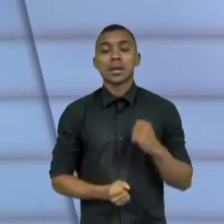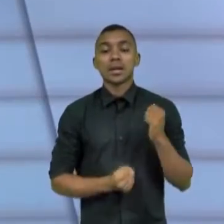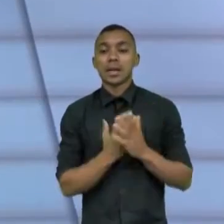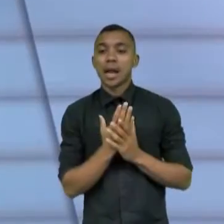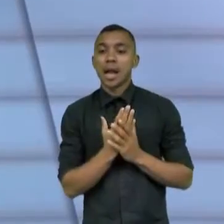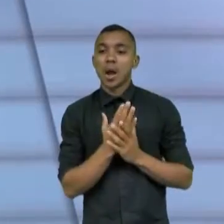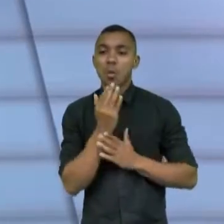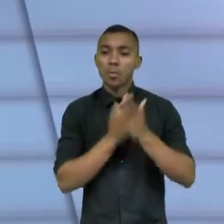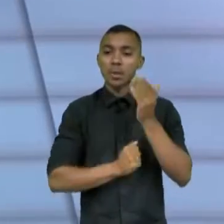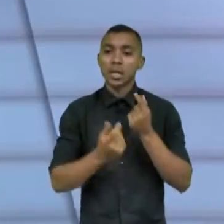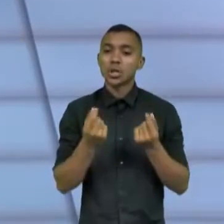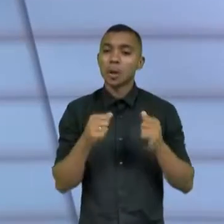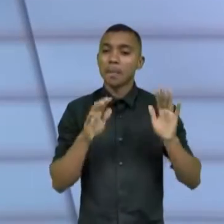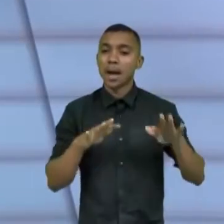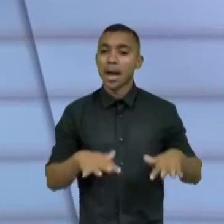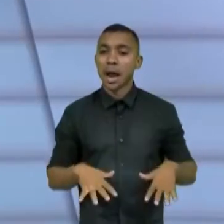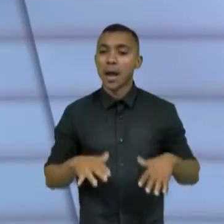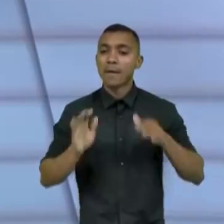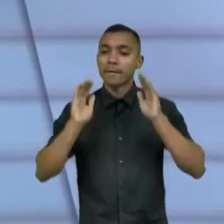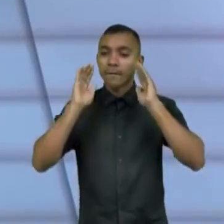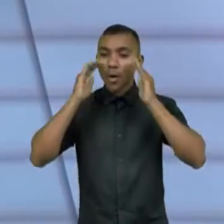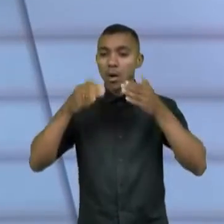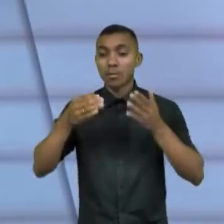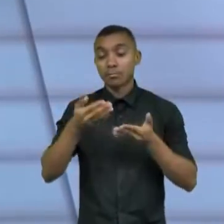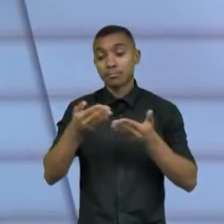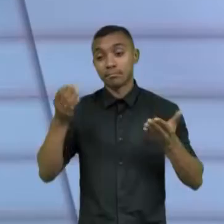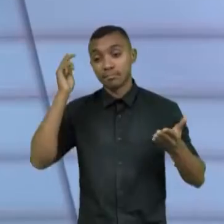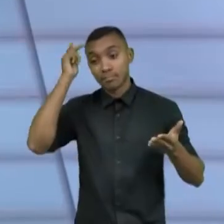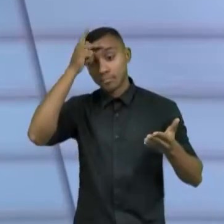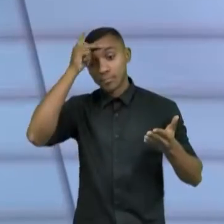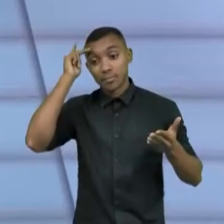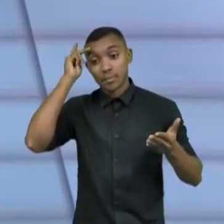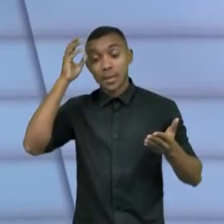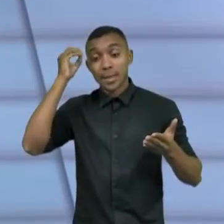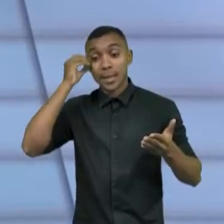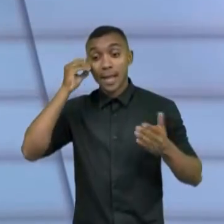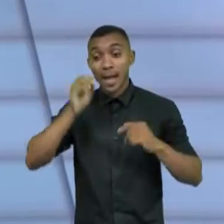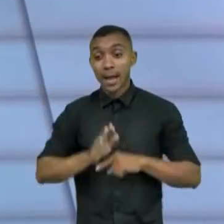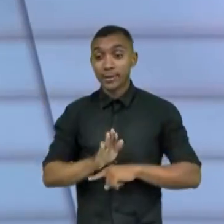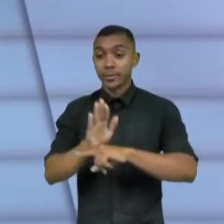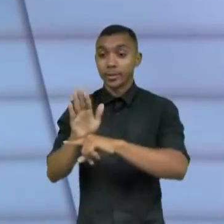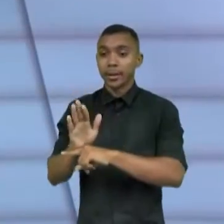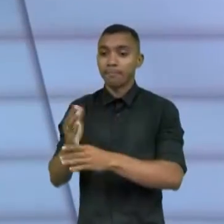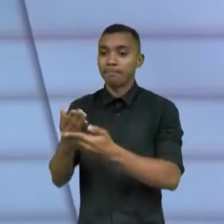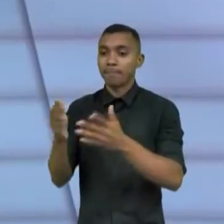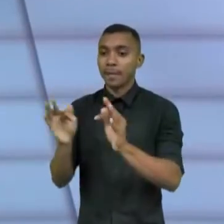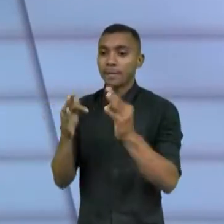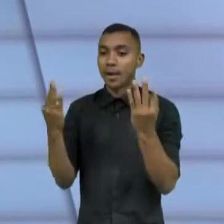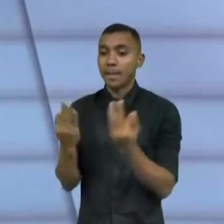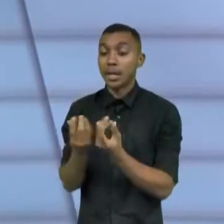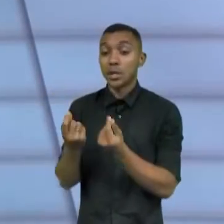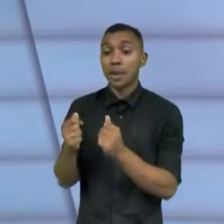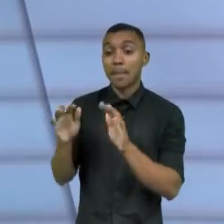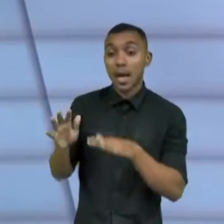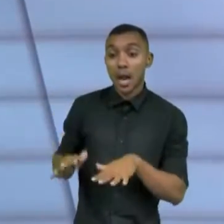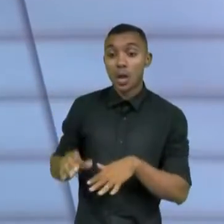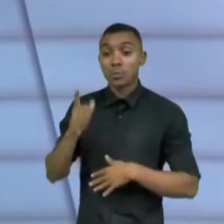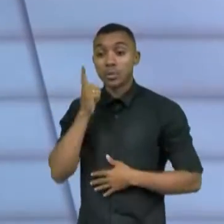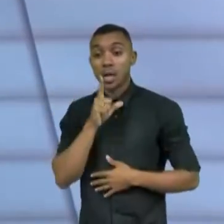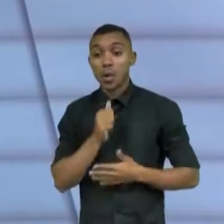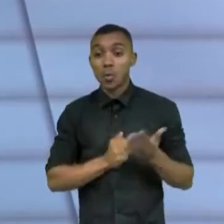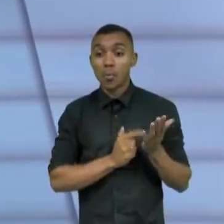quentinha a baixo custo para um público específico que promova um impacto, que possibilite que famílias de baixíssima renda tenham acesso à